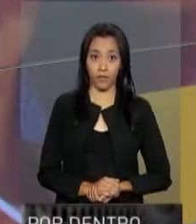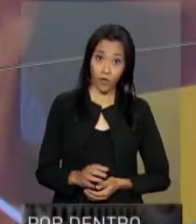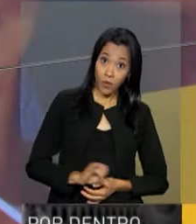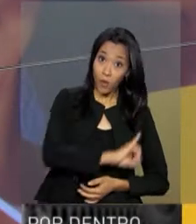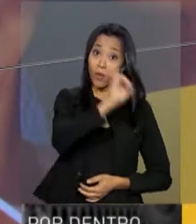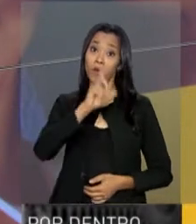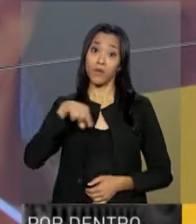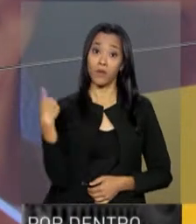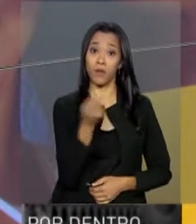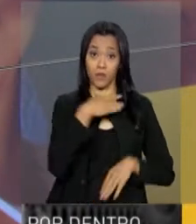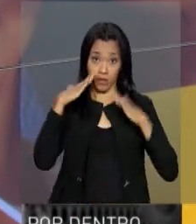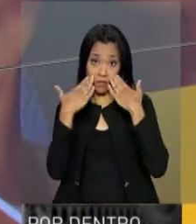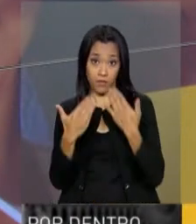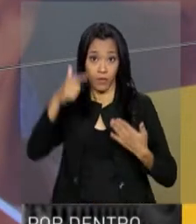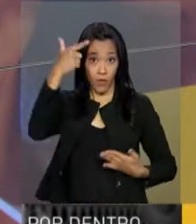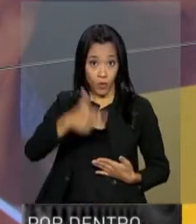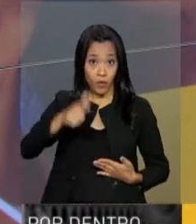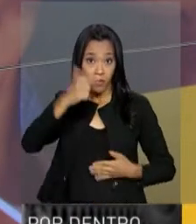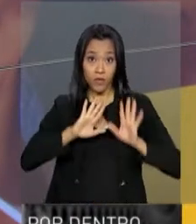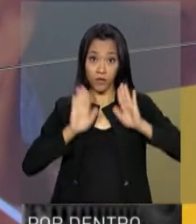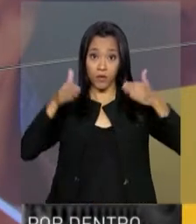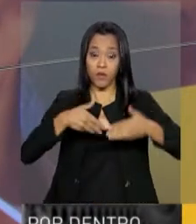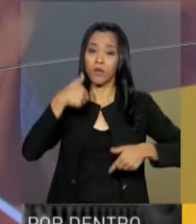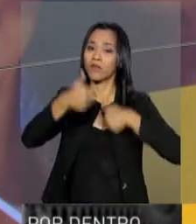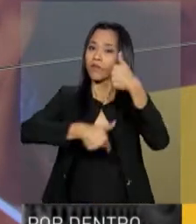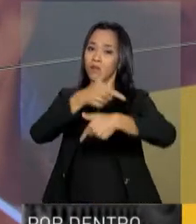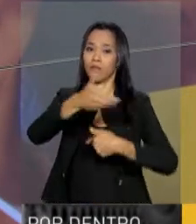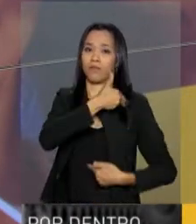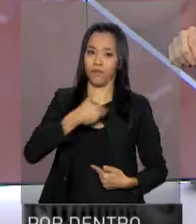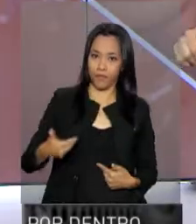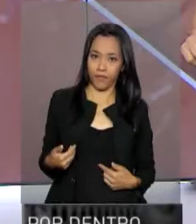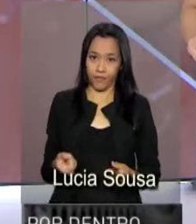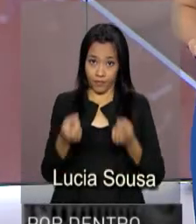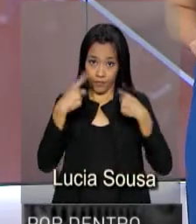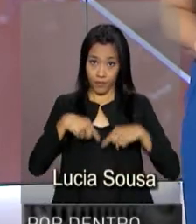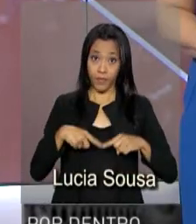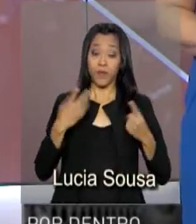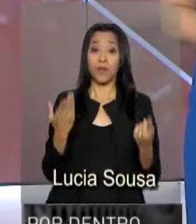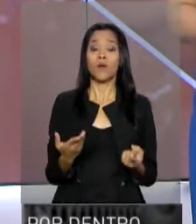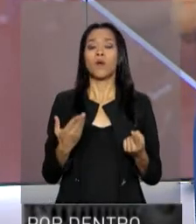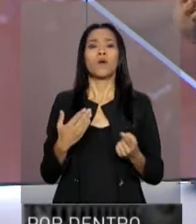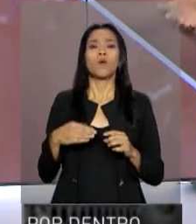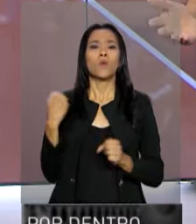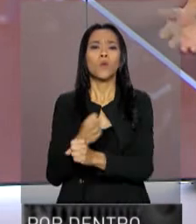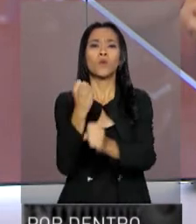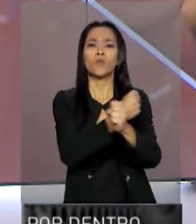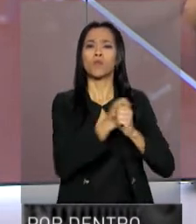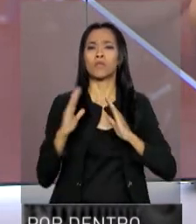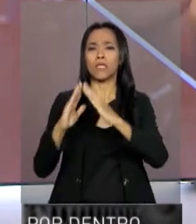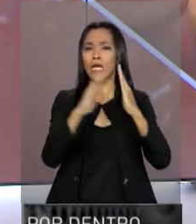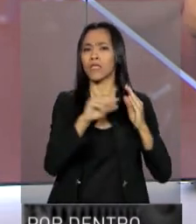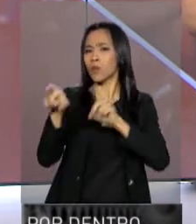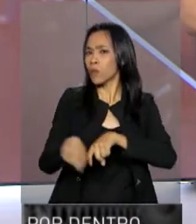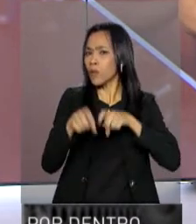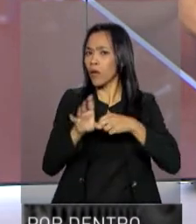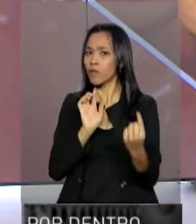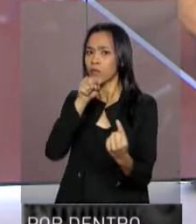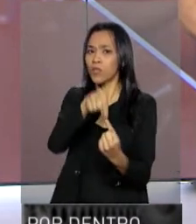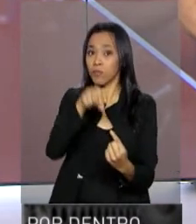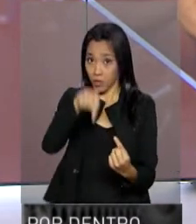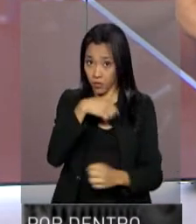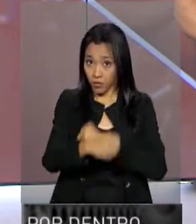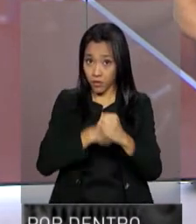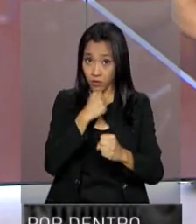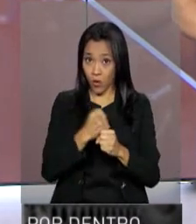Olá, estamos de volta com mais uma edição do Por Dentro do Governo. O Programa Nacional de Habitação Rural tem como meta para este ano